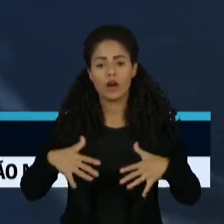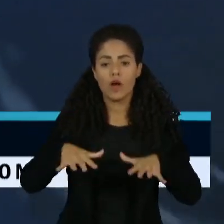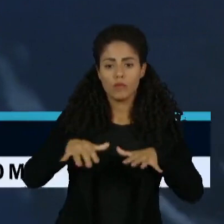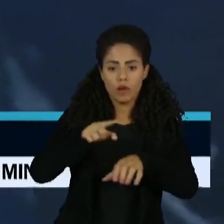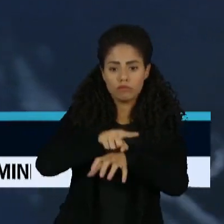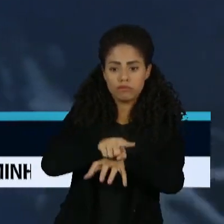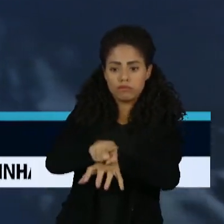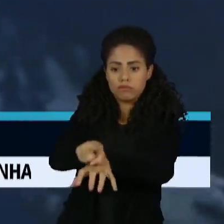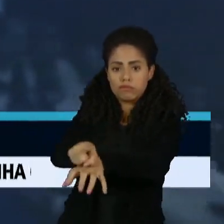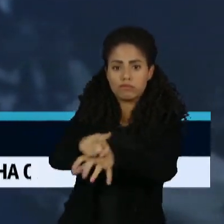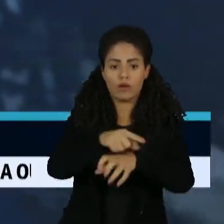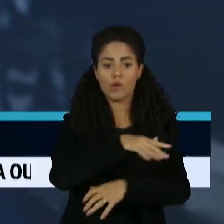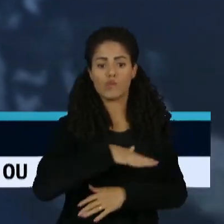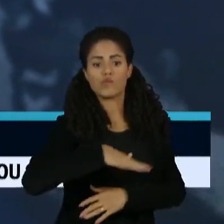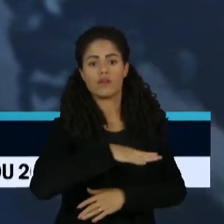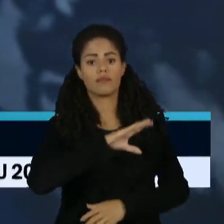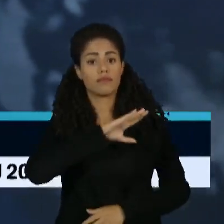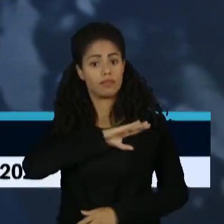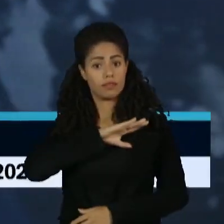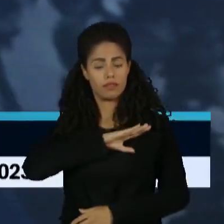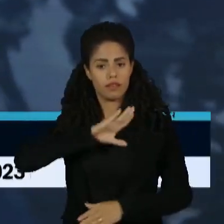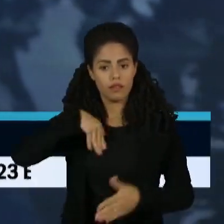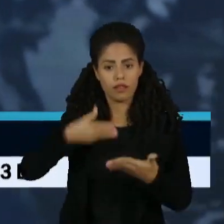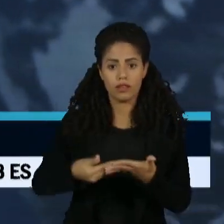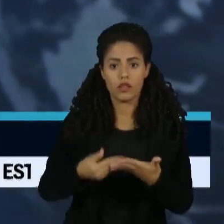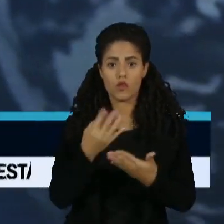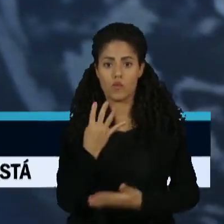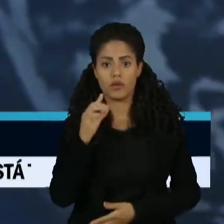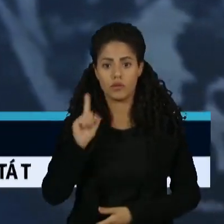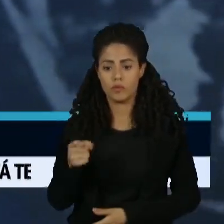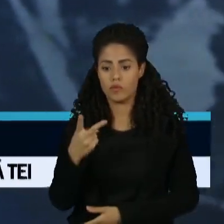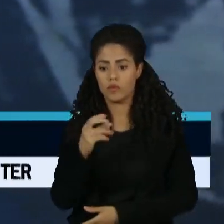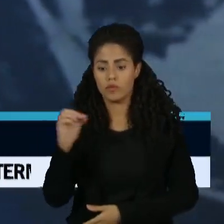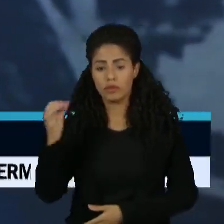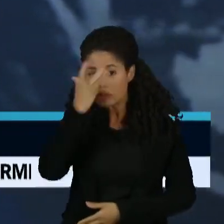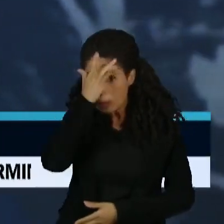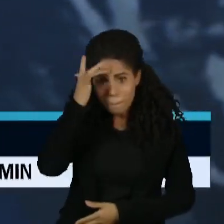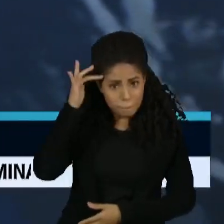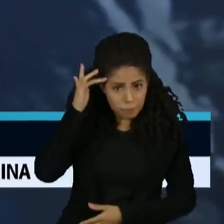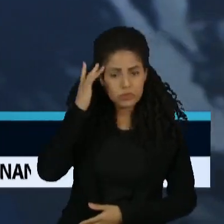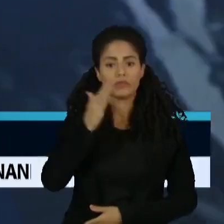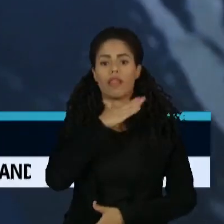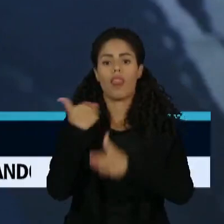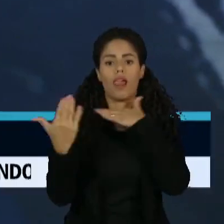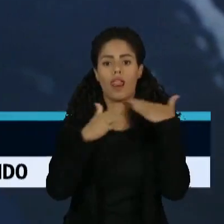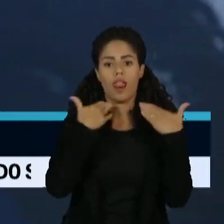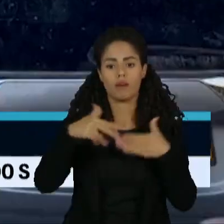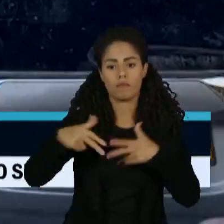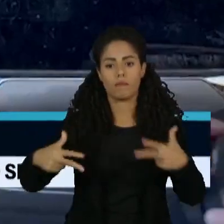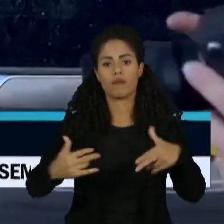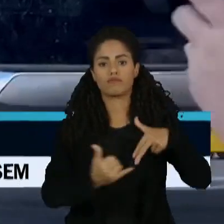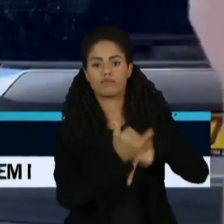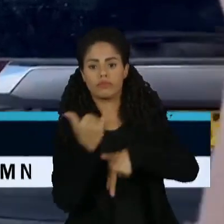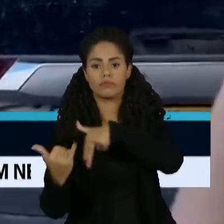terrestre na faixa de Gaza. Até agora, são 4.200 mortos entre vítimas dos dois lados.